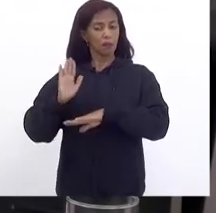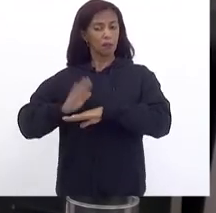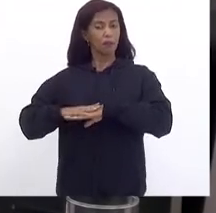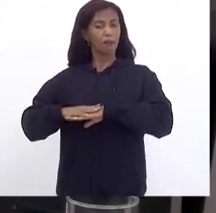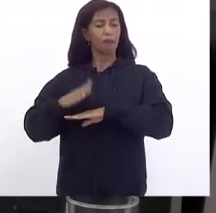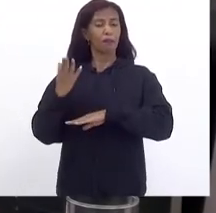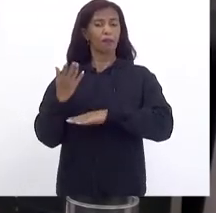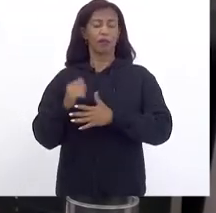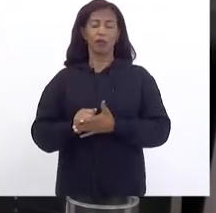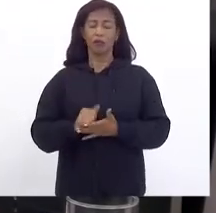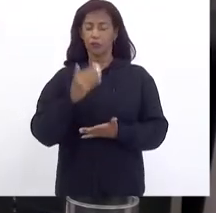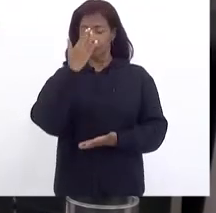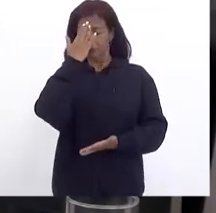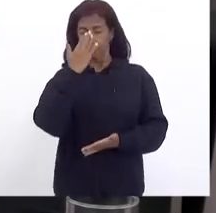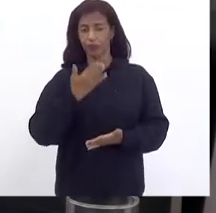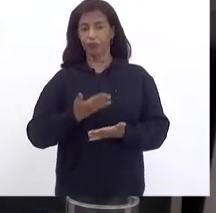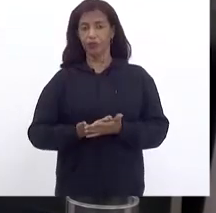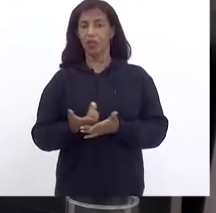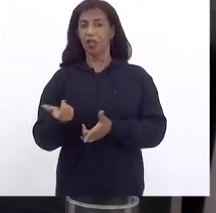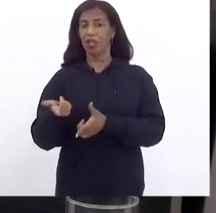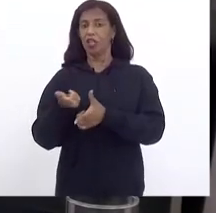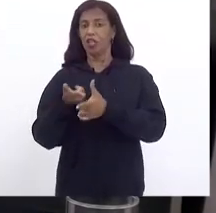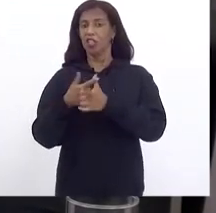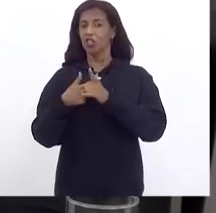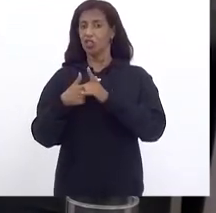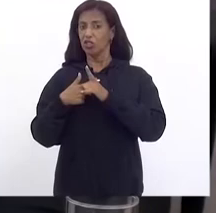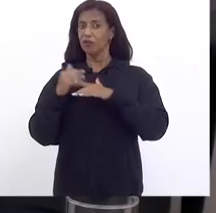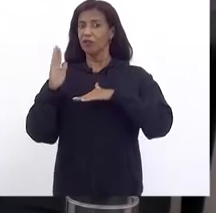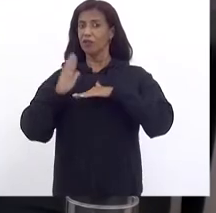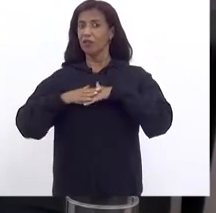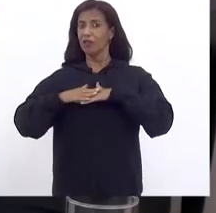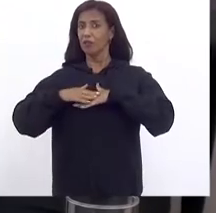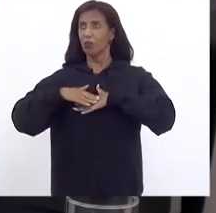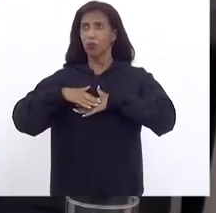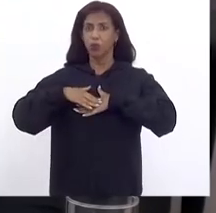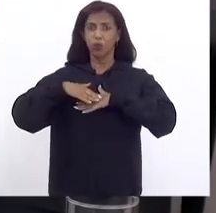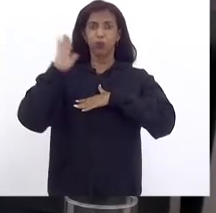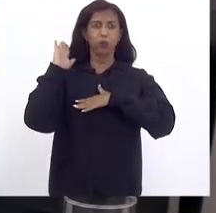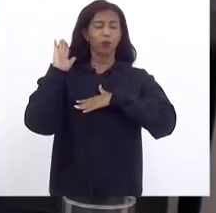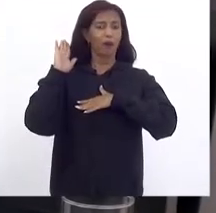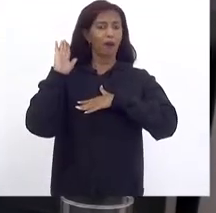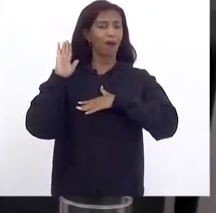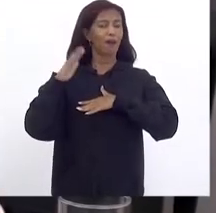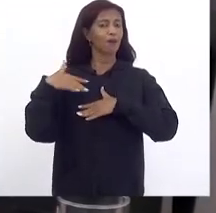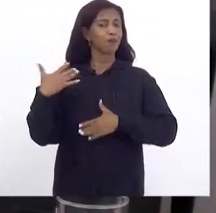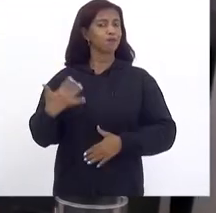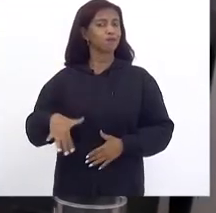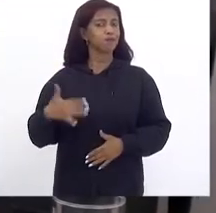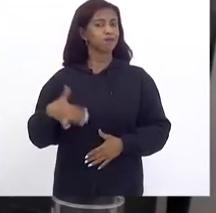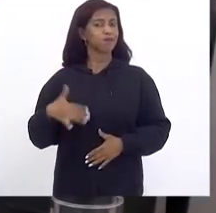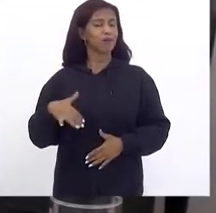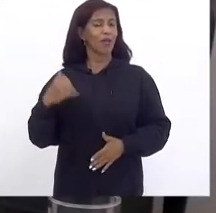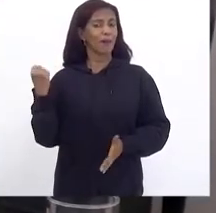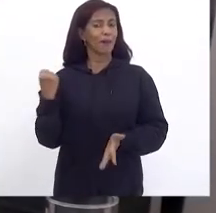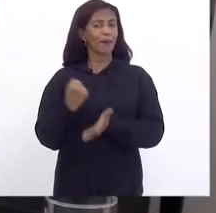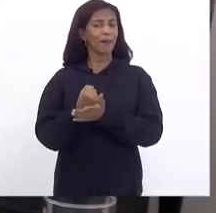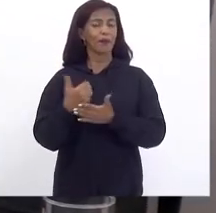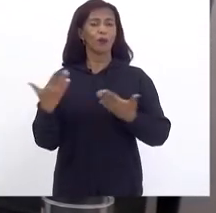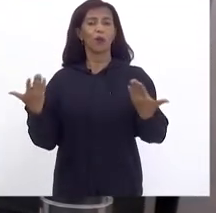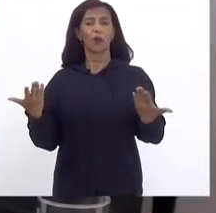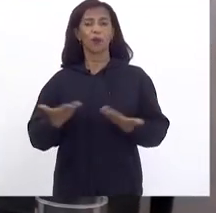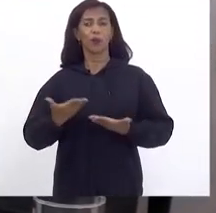Pois acredito Que a dívida É de tamanha É tão grande Que com certeza Está impactando Hoje